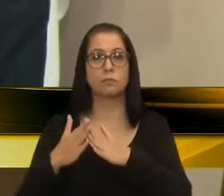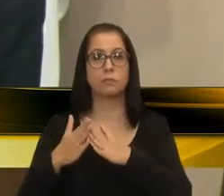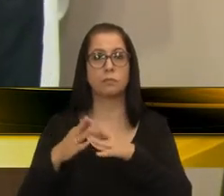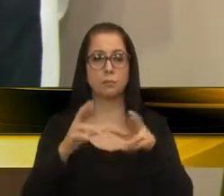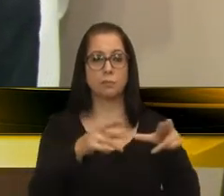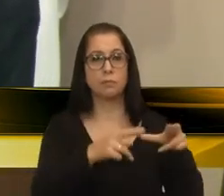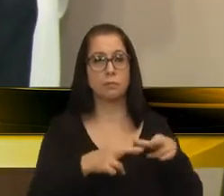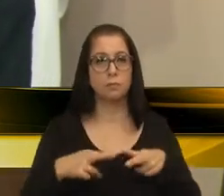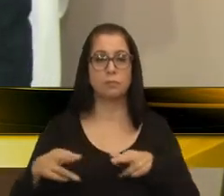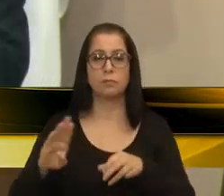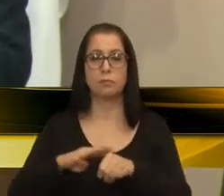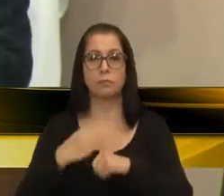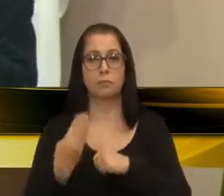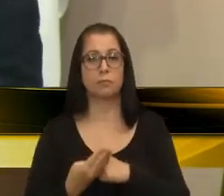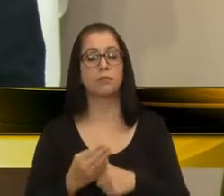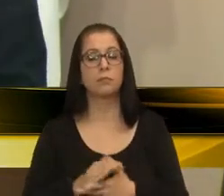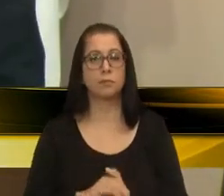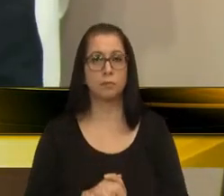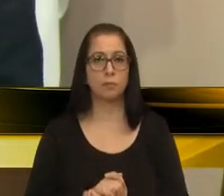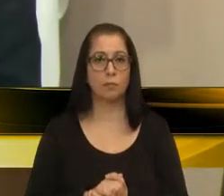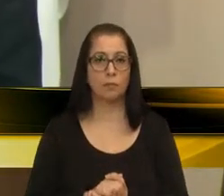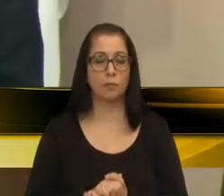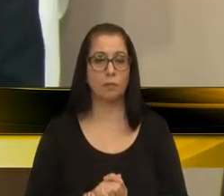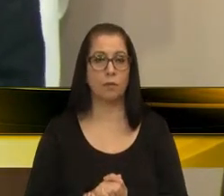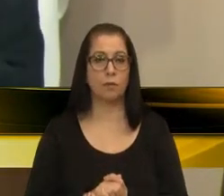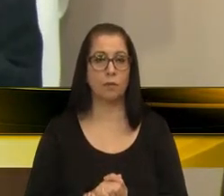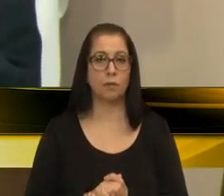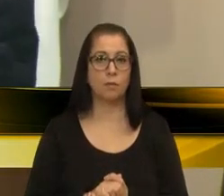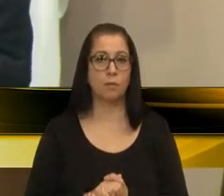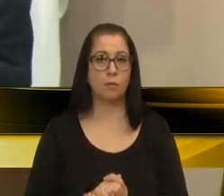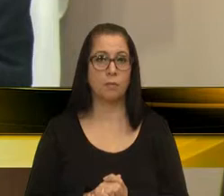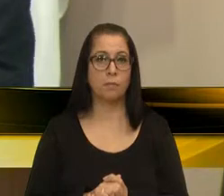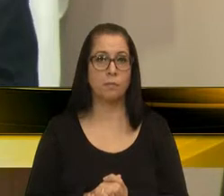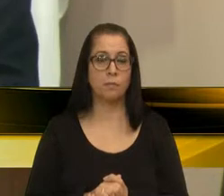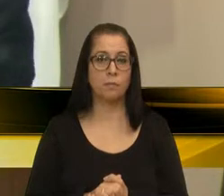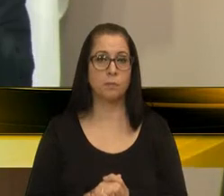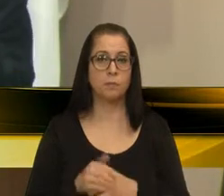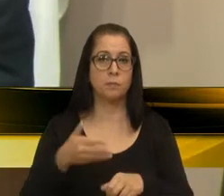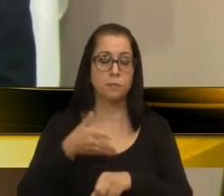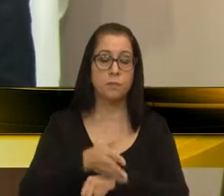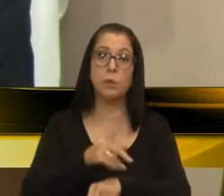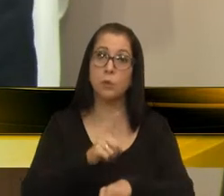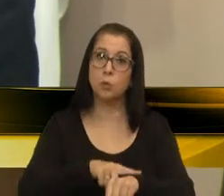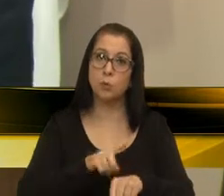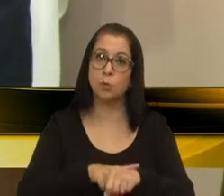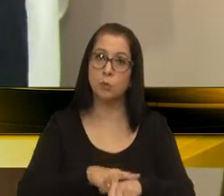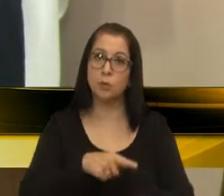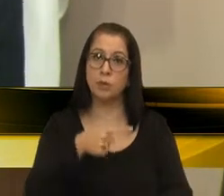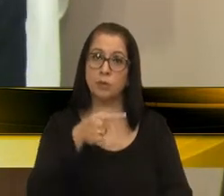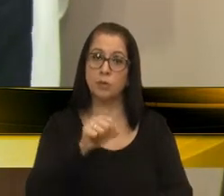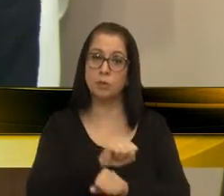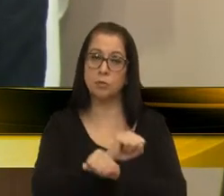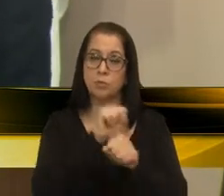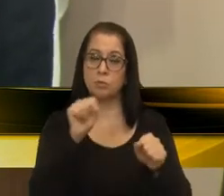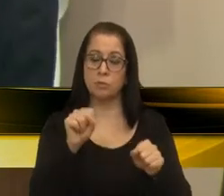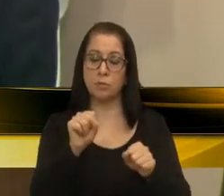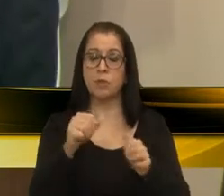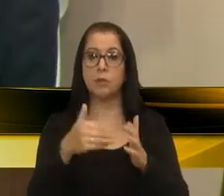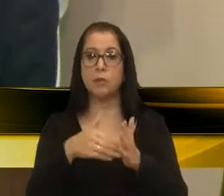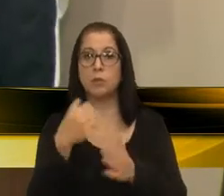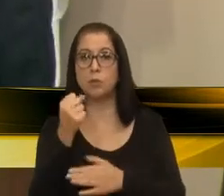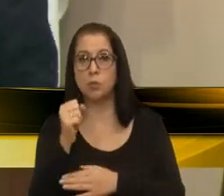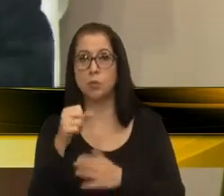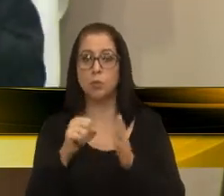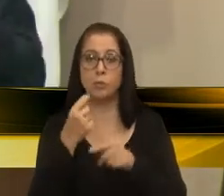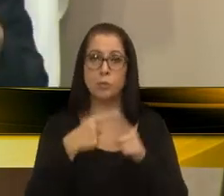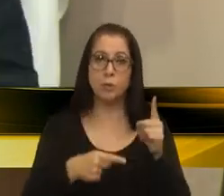regiões e nos bairros, e aí, então, chegando no celular das sete da manhã, às oito, oito e